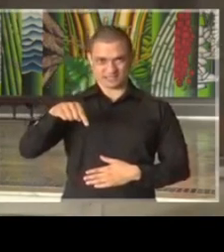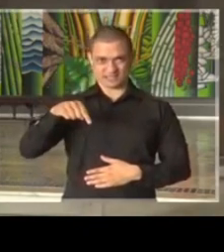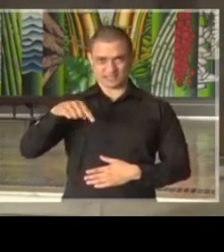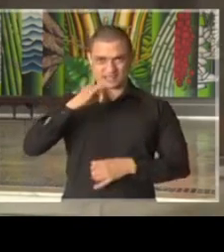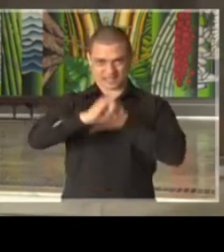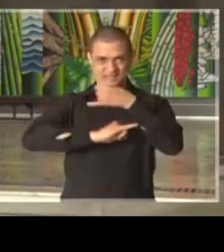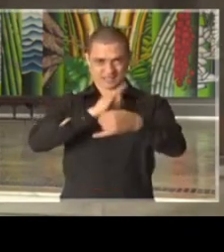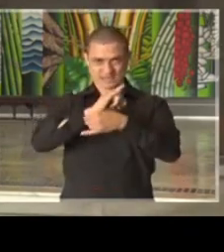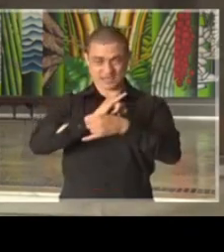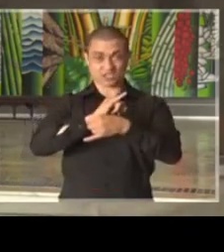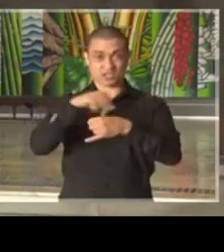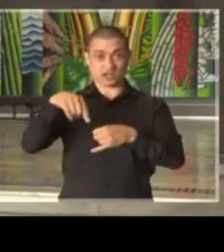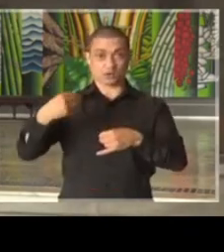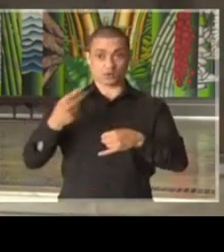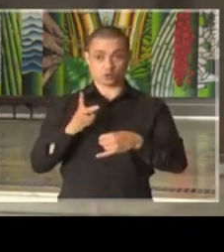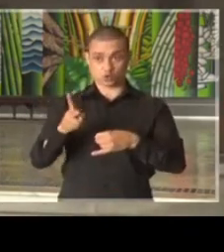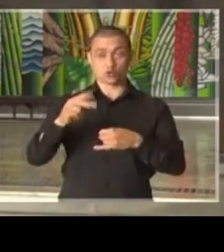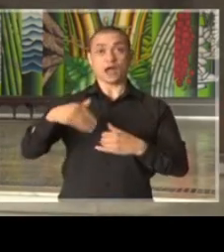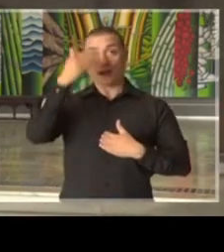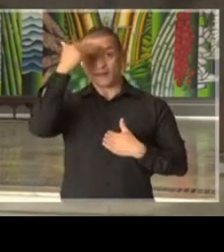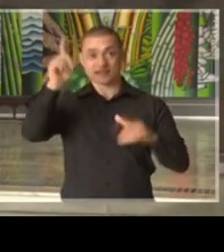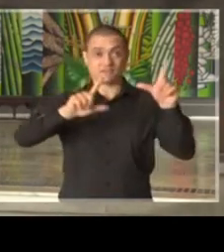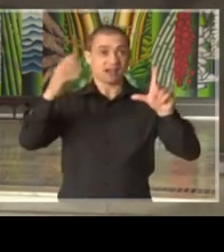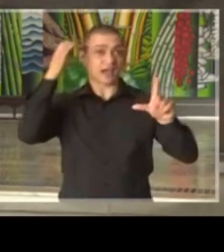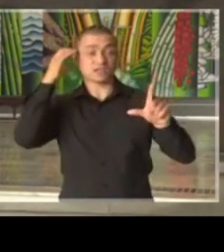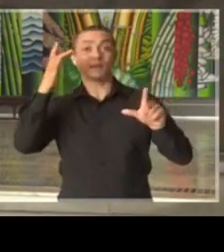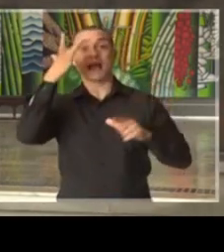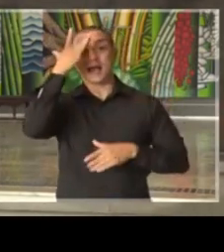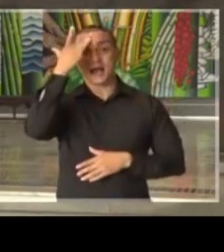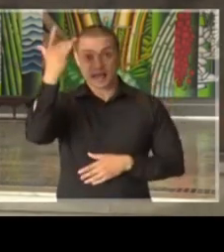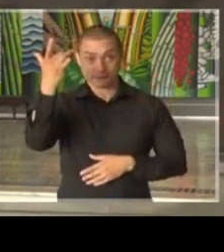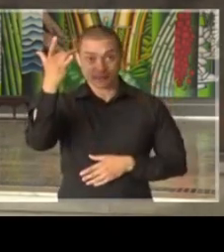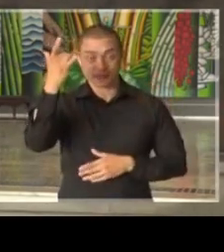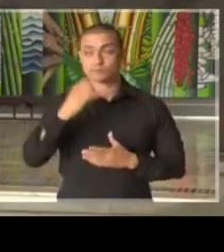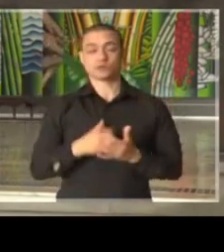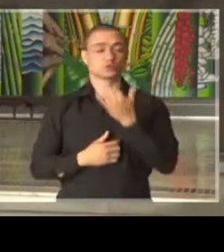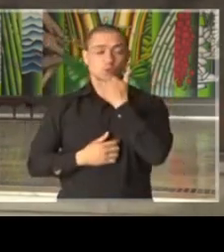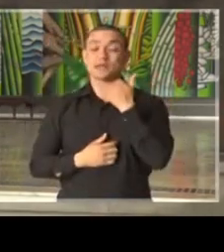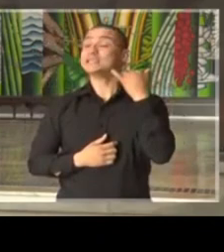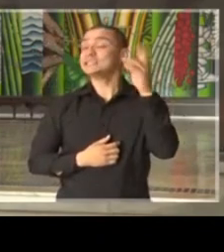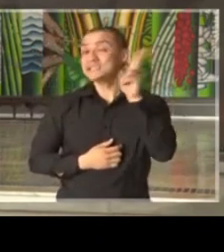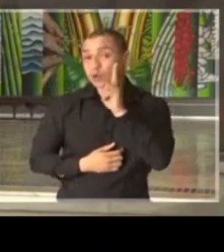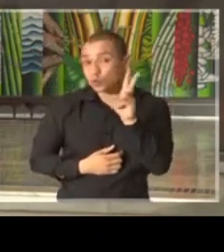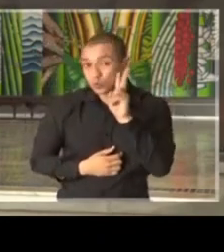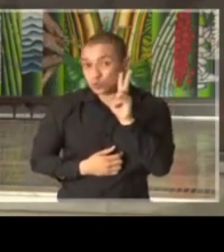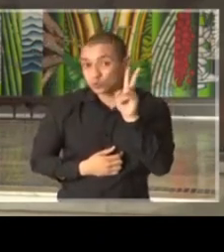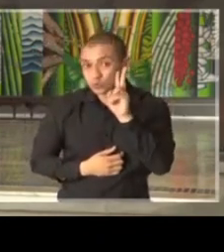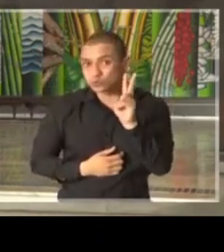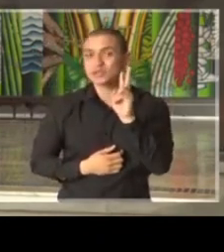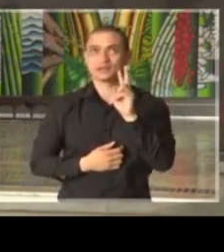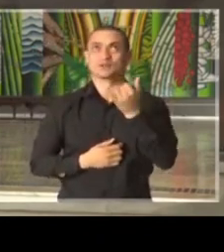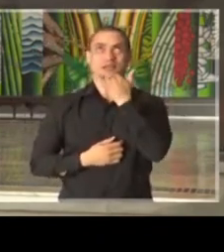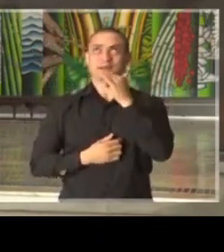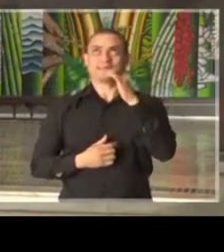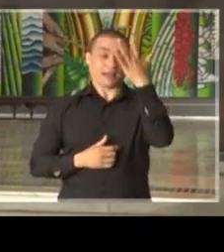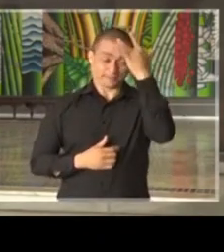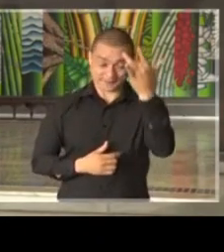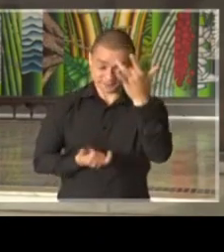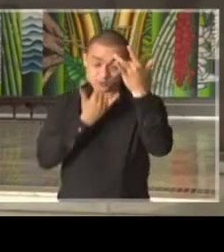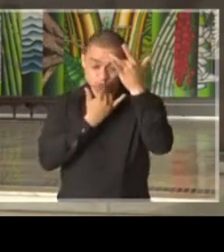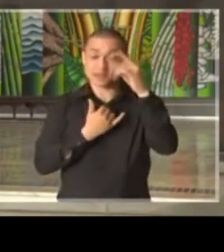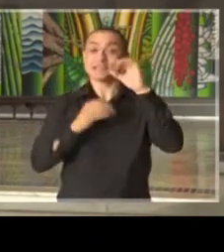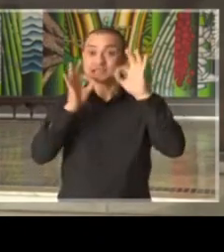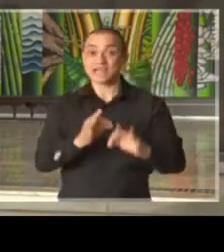os veículos de comunicação, emissores de TV e rádio, lembrando que amanhã, desculpa, segunda-feira, estou sempre antecipando aqui, pulando o domingo,